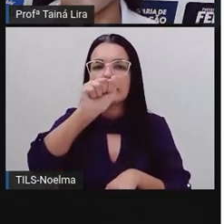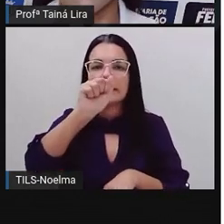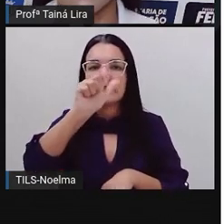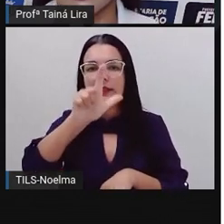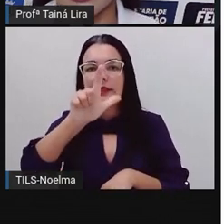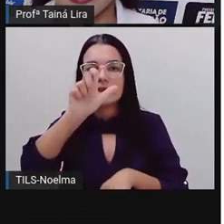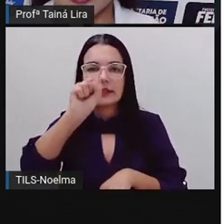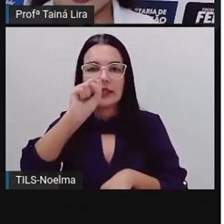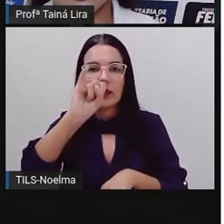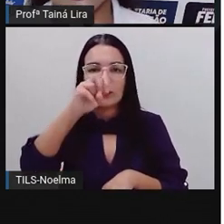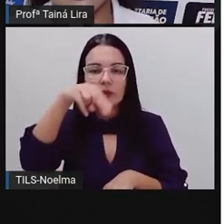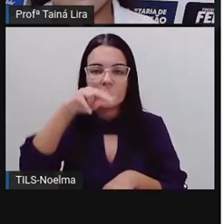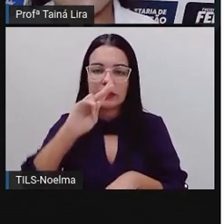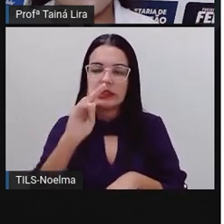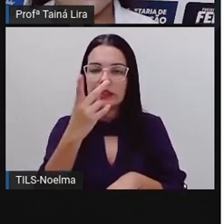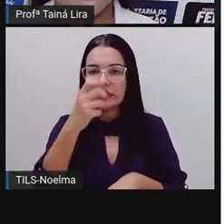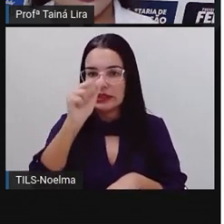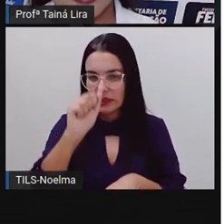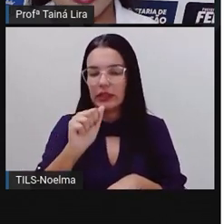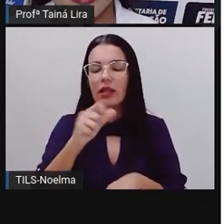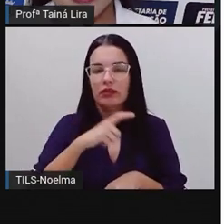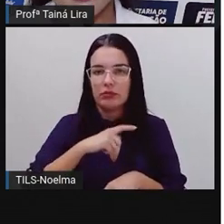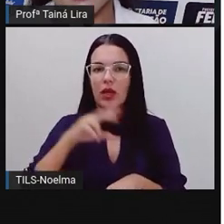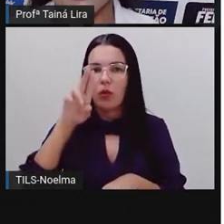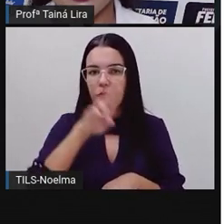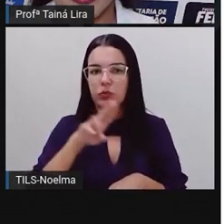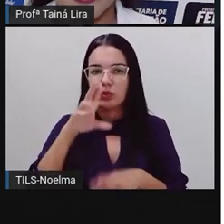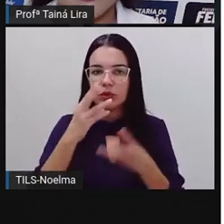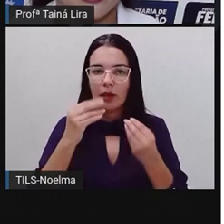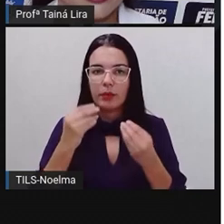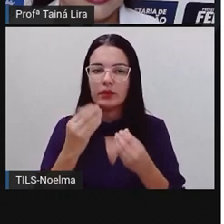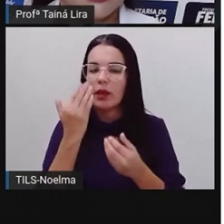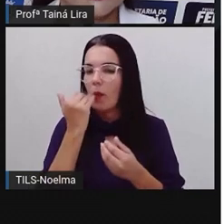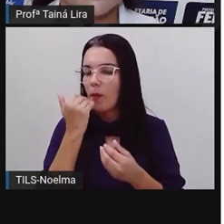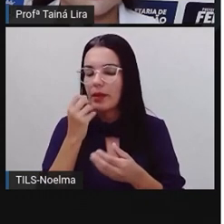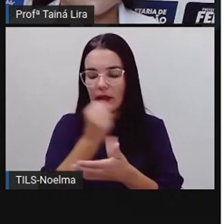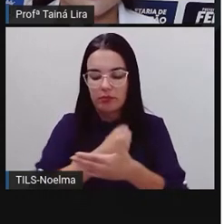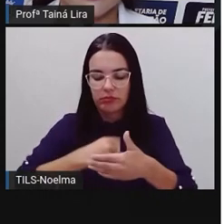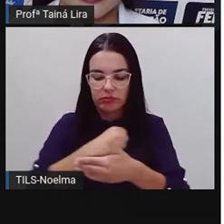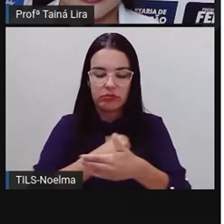comum a gente utilizar a salsinha para temperar a comida, certo?